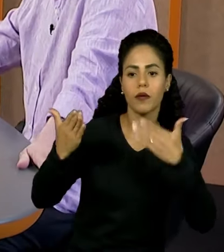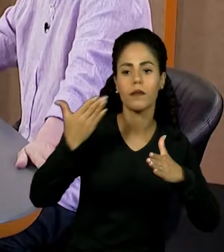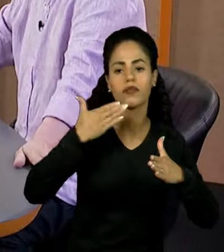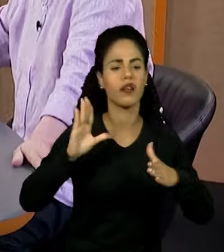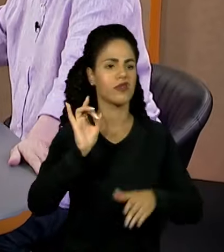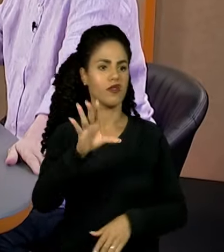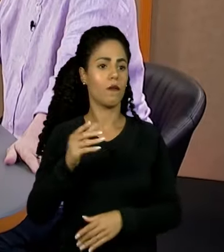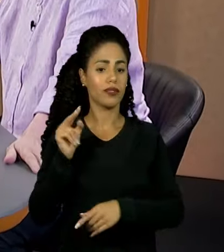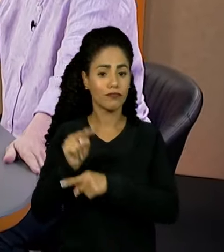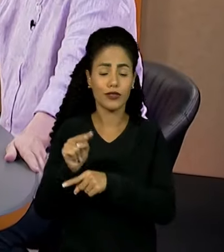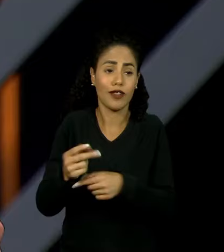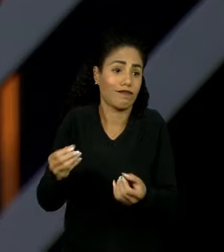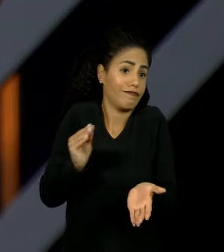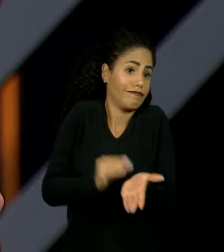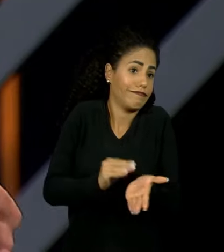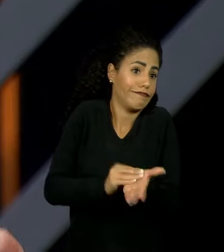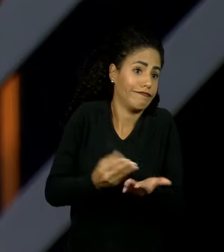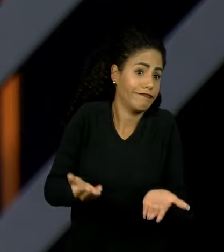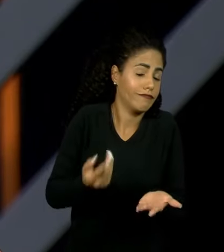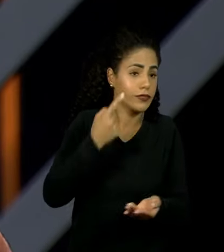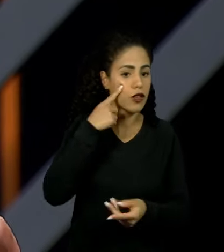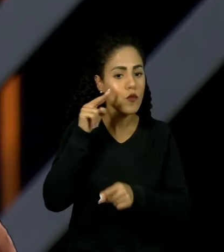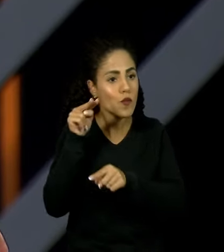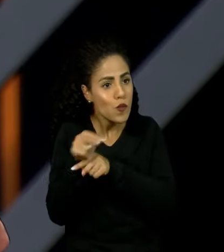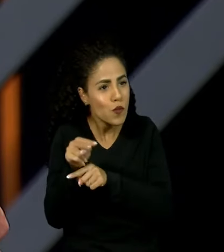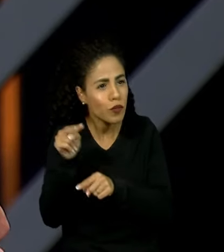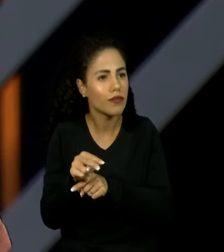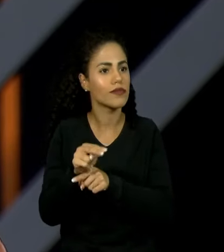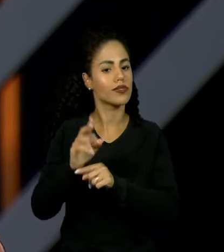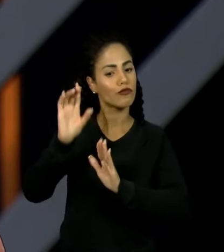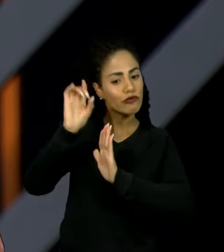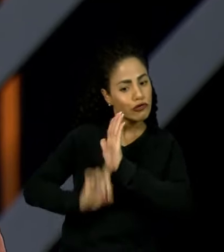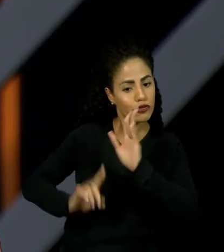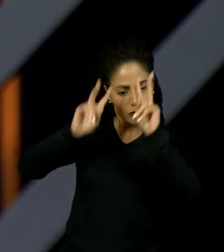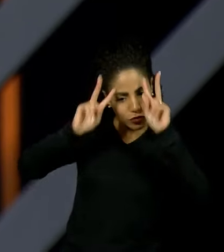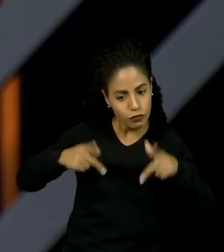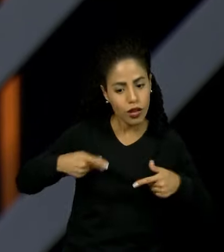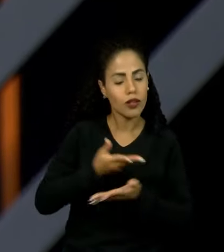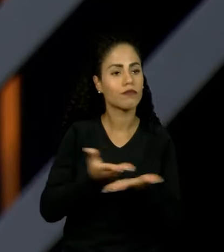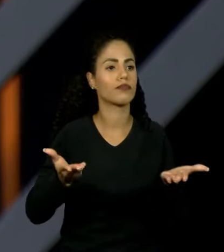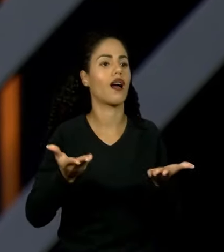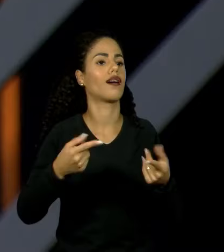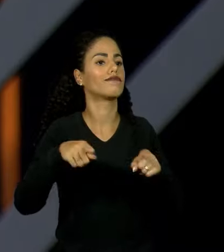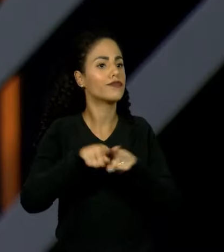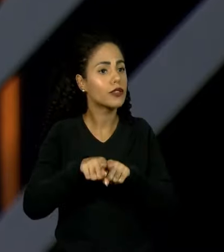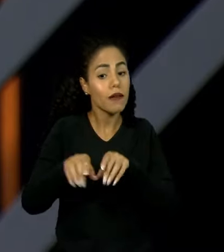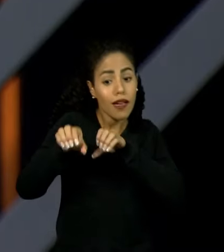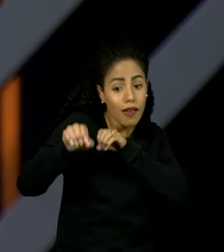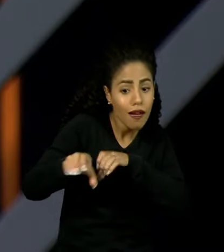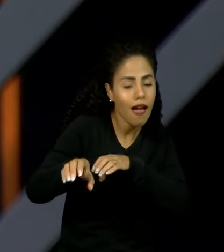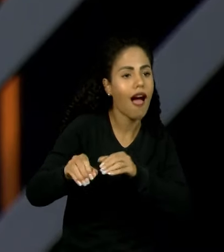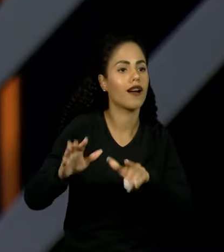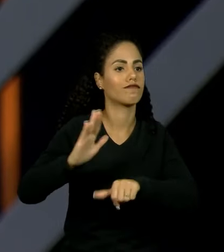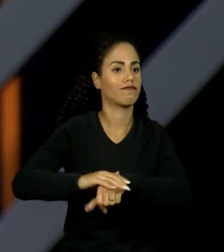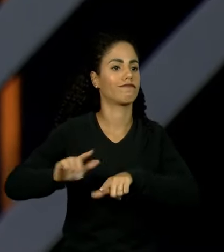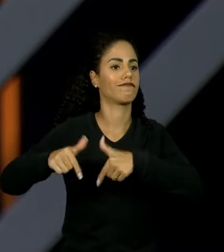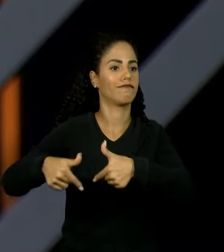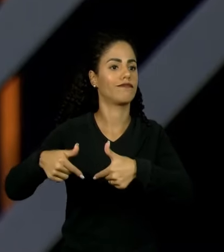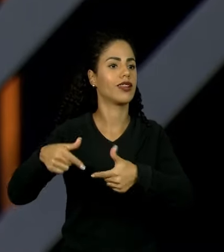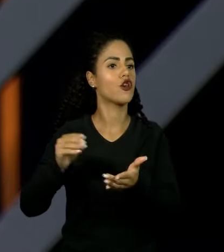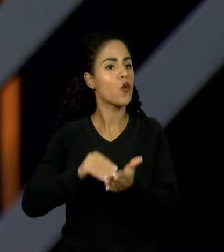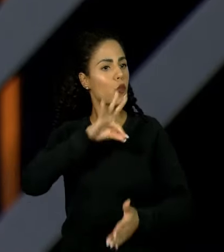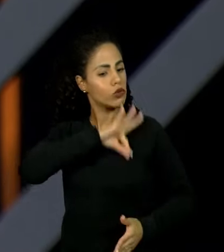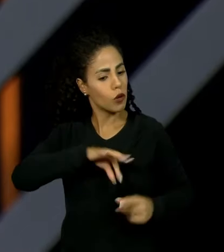passar a voltar os olhos para a área de proteção social, para a área da assistência social, valorizar a educação pública efetivamente, com